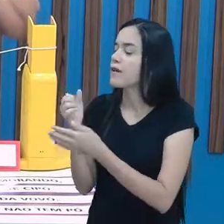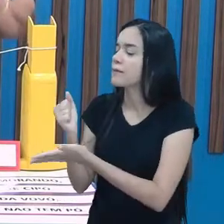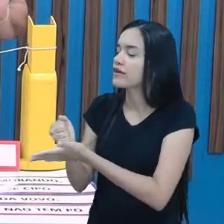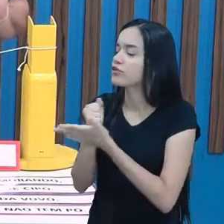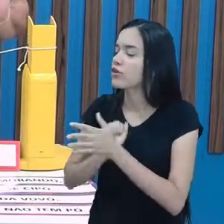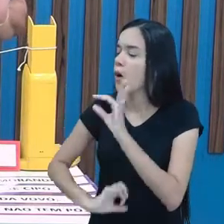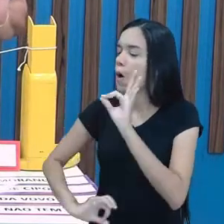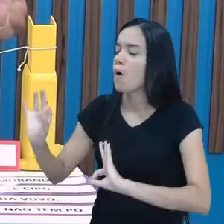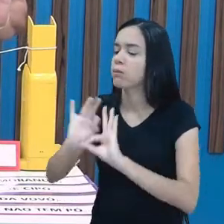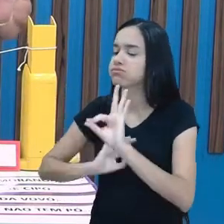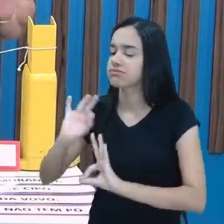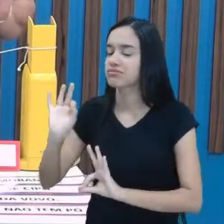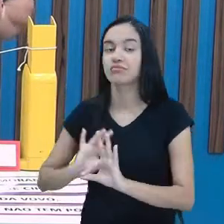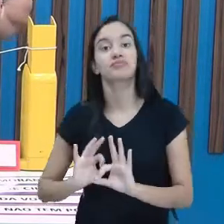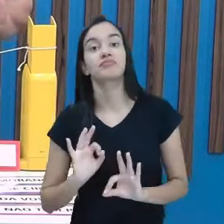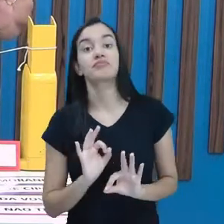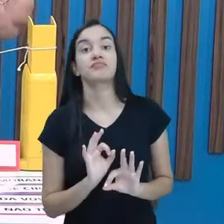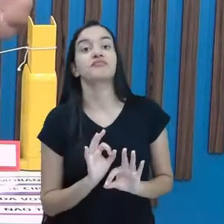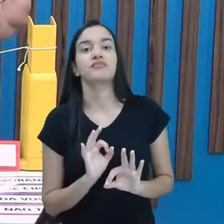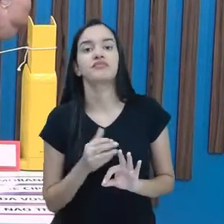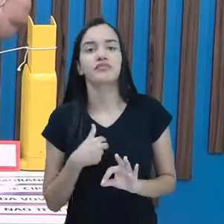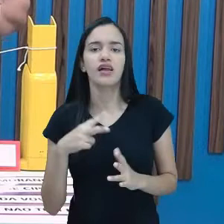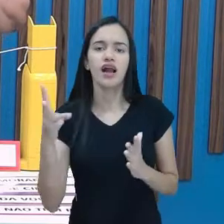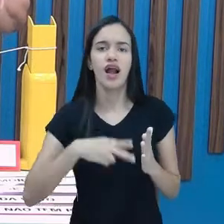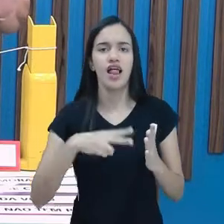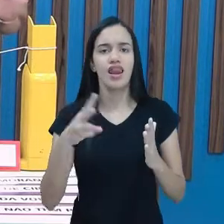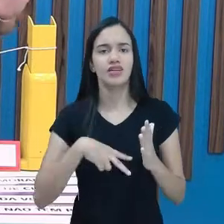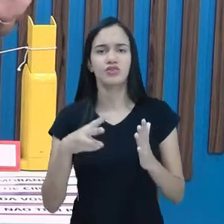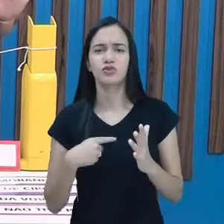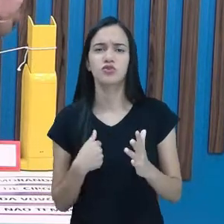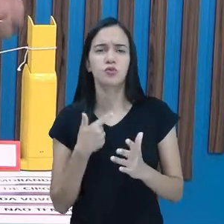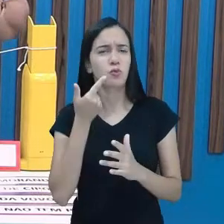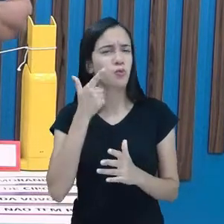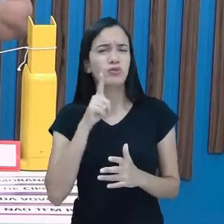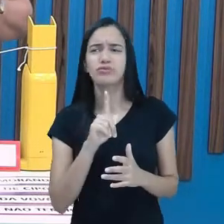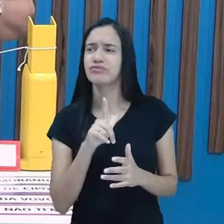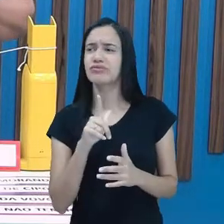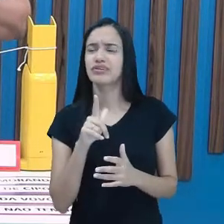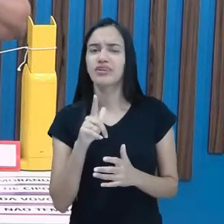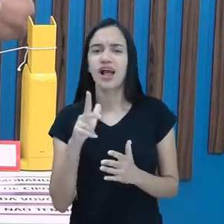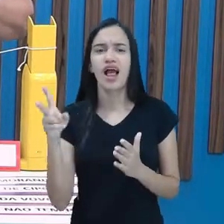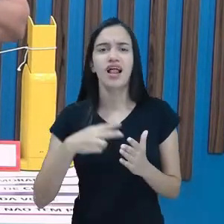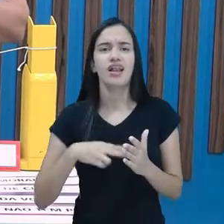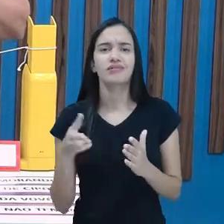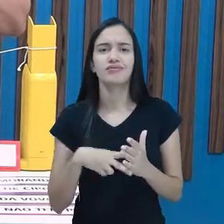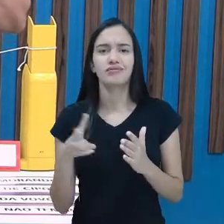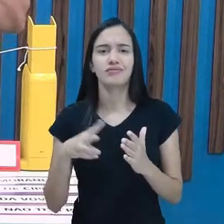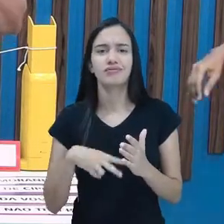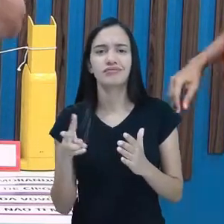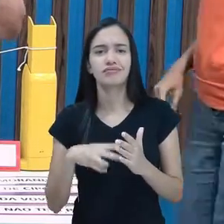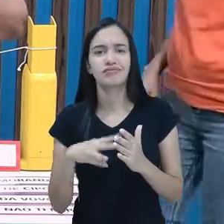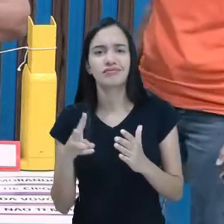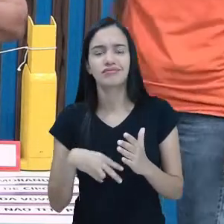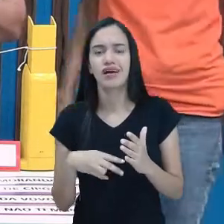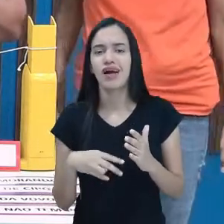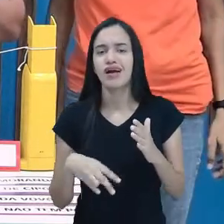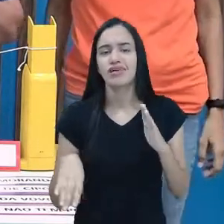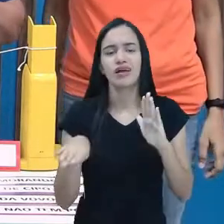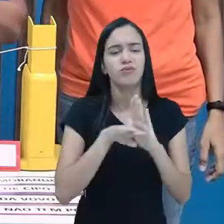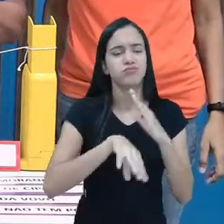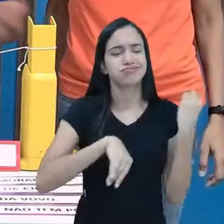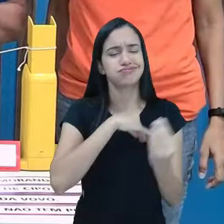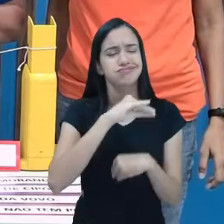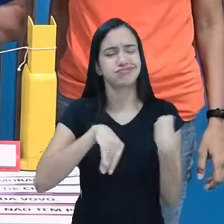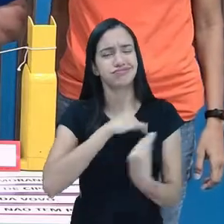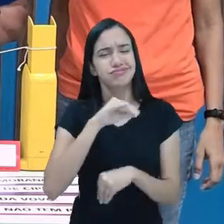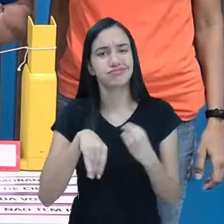organizar essas parlendas. Que a leitura aqui, eu não tô conseguindo ler, tá? Tá uma linha na outra, tá